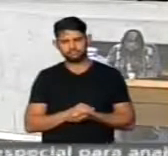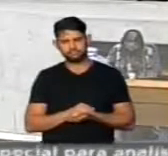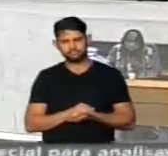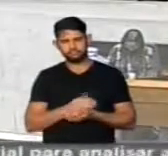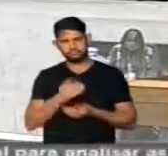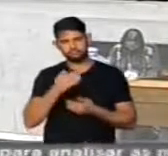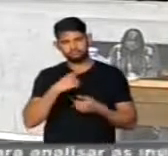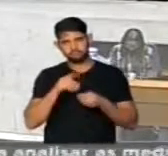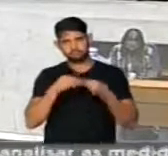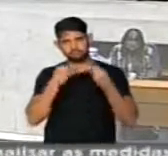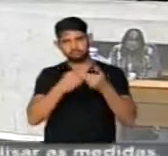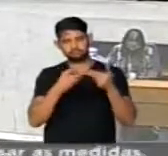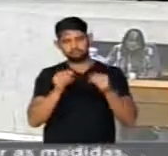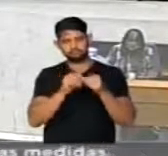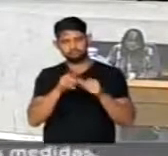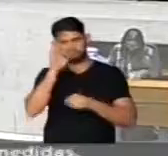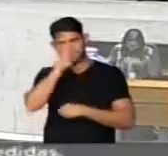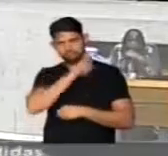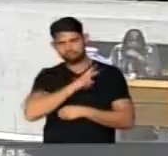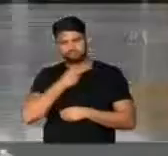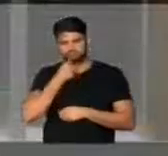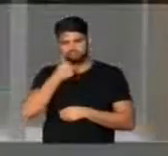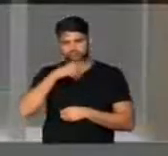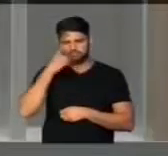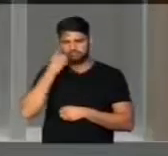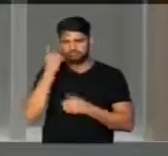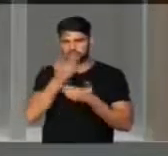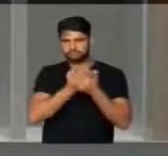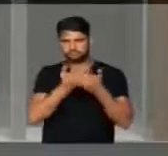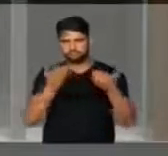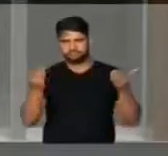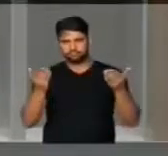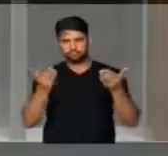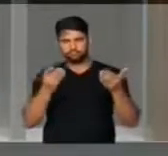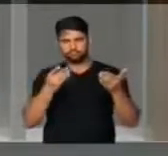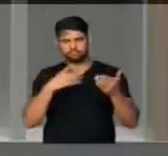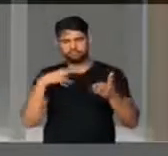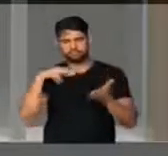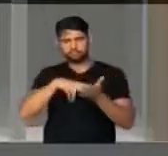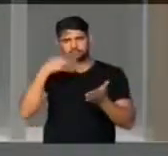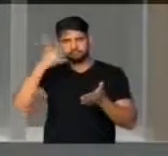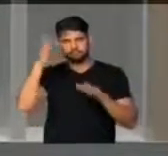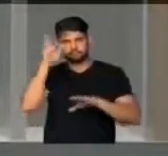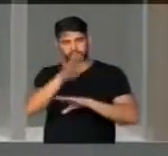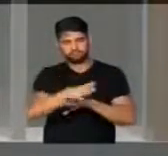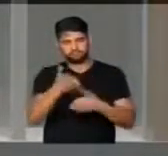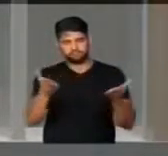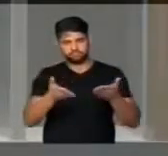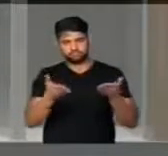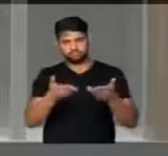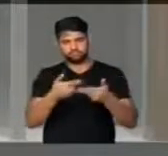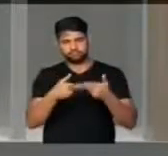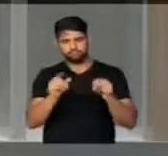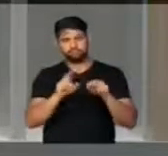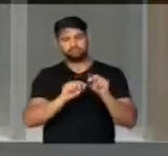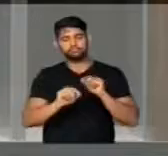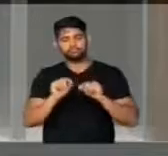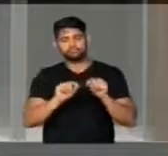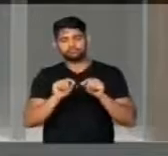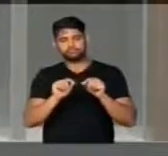Obrigado, presidente. Sr. Presidente, senhoras e senhores deputados, assumo a tribuna nesta tarde para